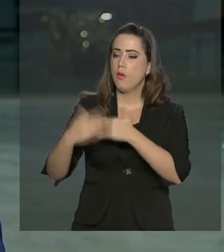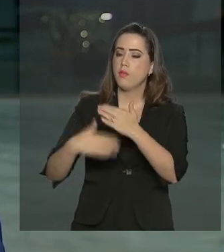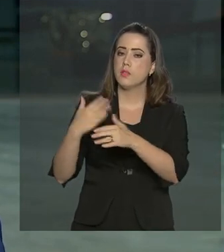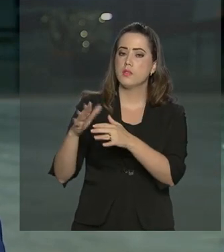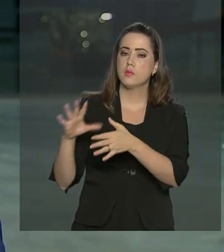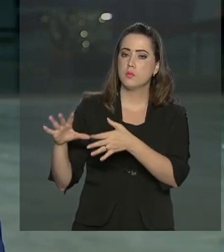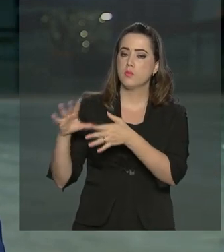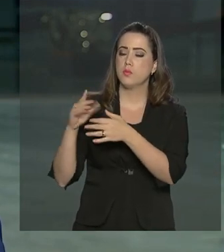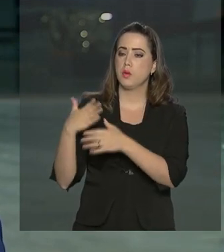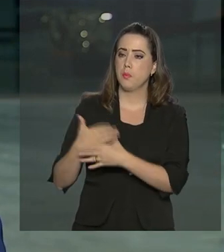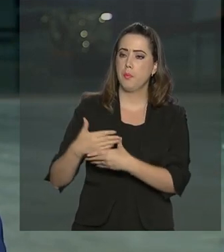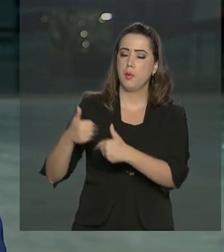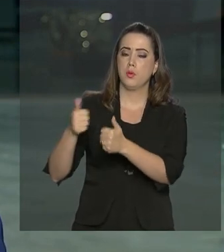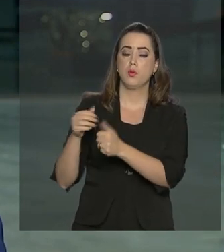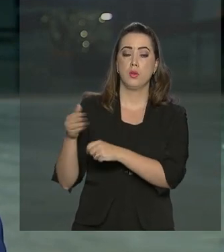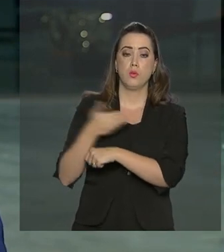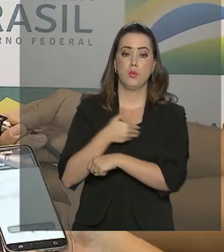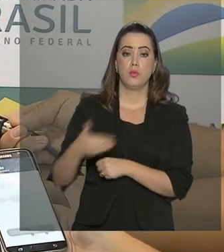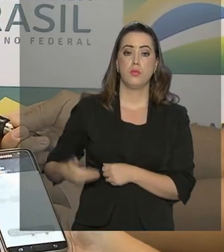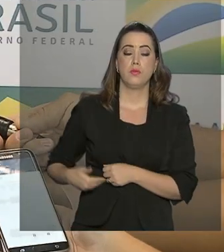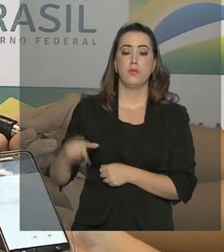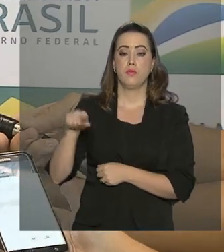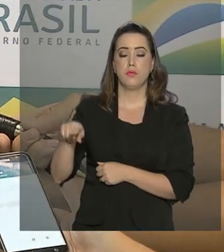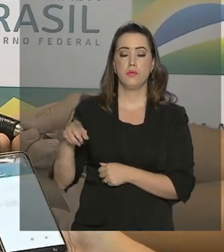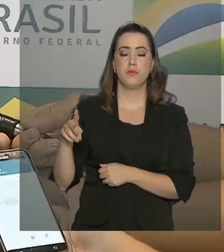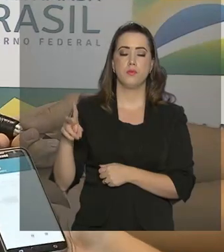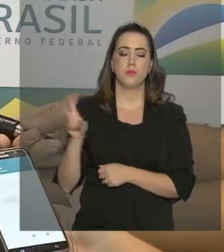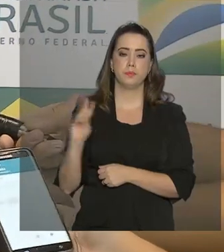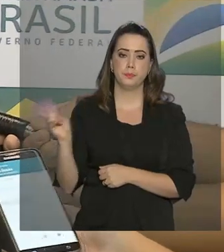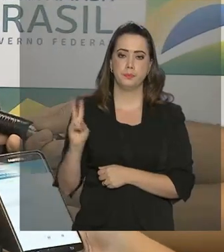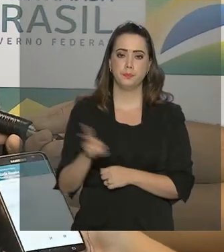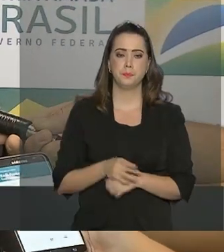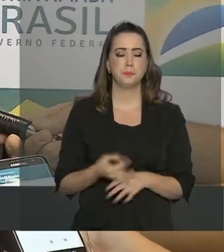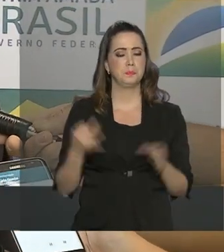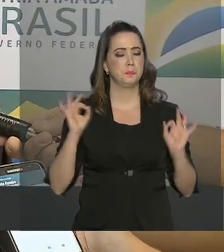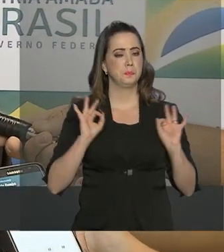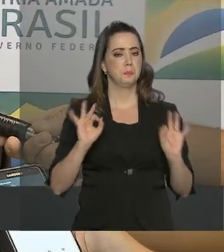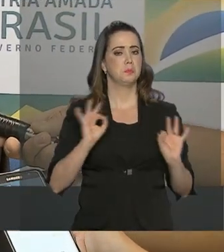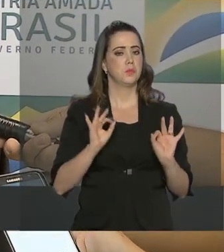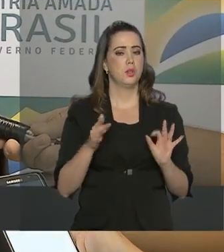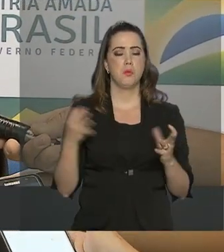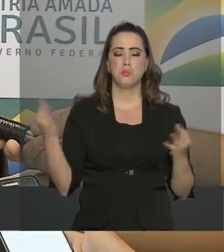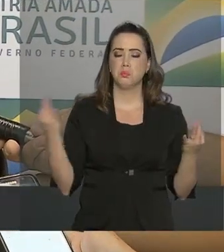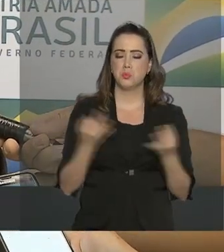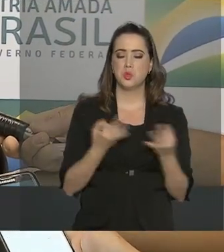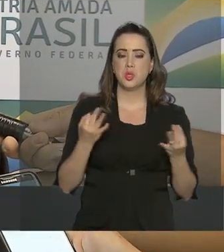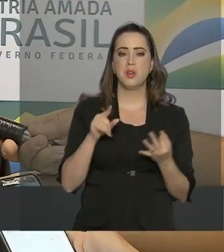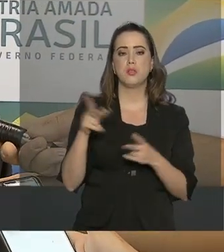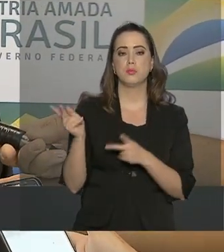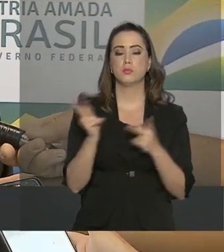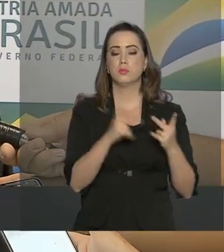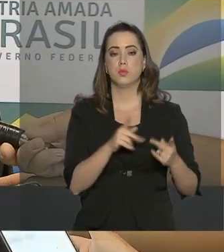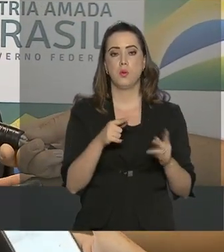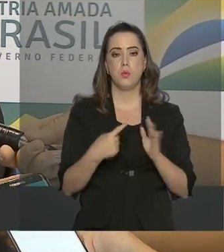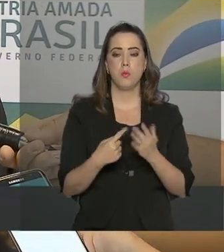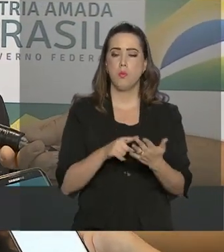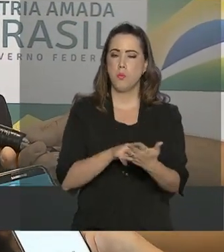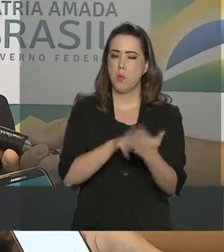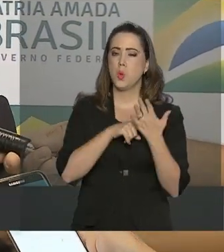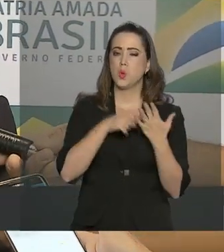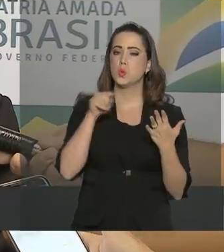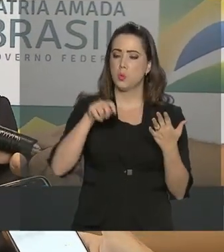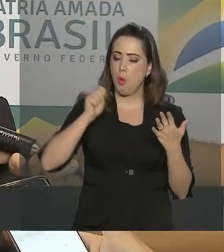fortalecer o governo provisório da Venezuela. Foi uma excelente visita. Mostrou a sua capacidade de